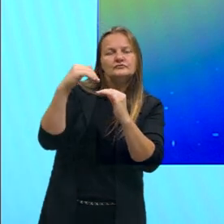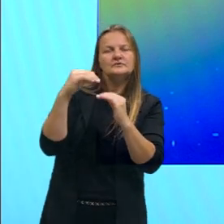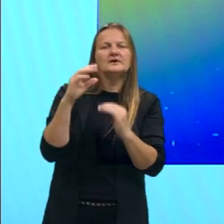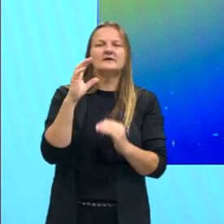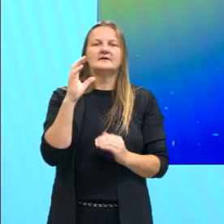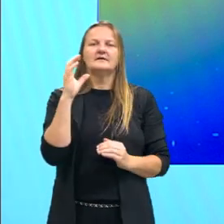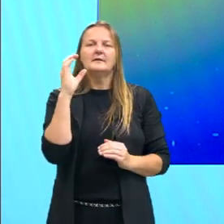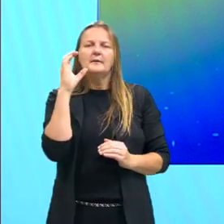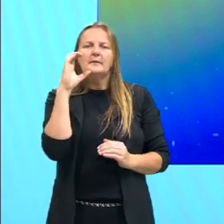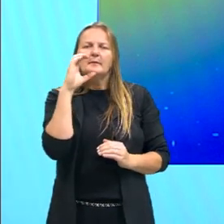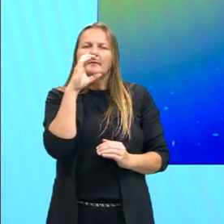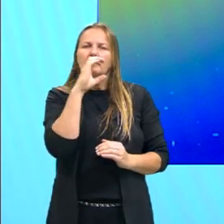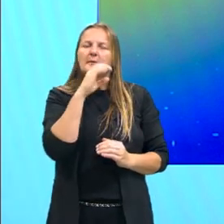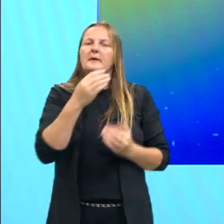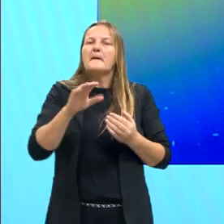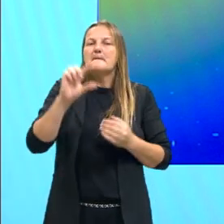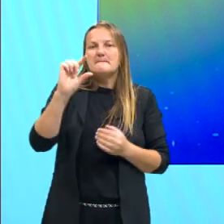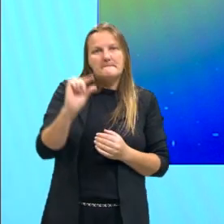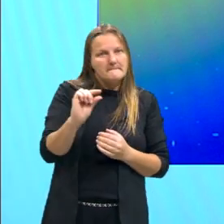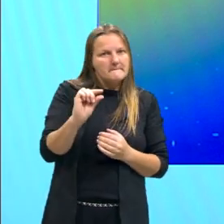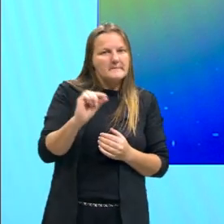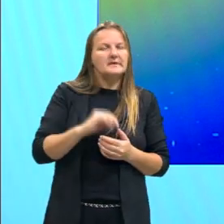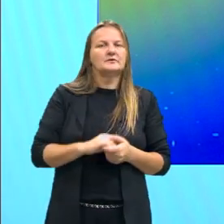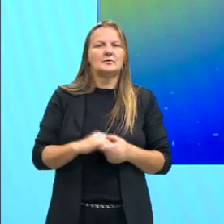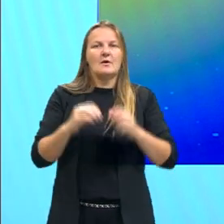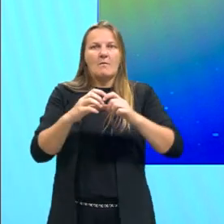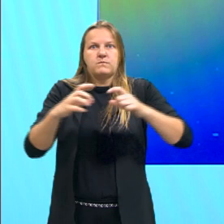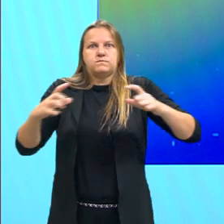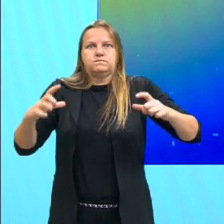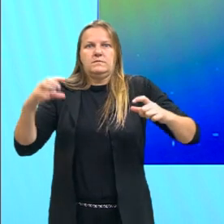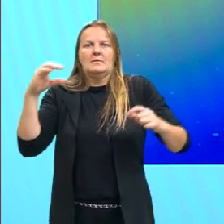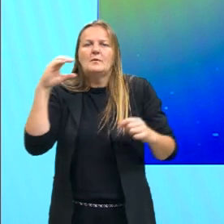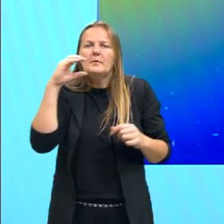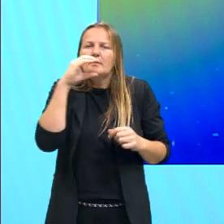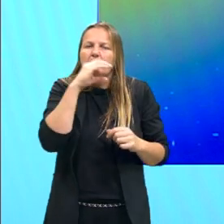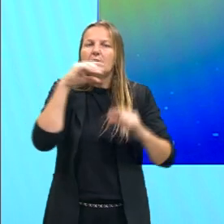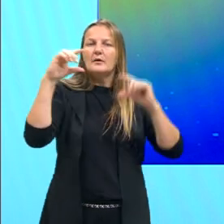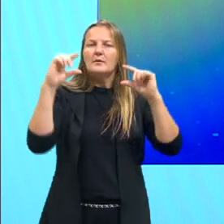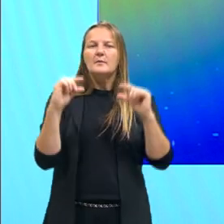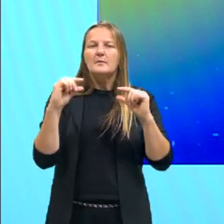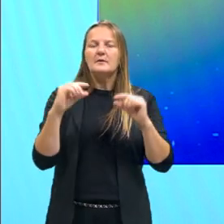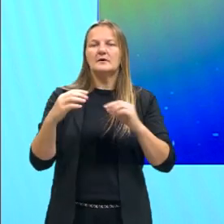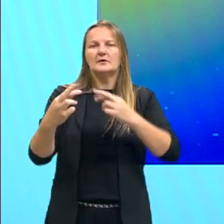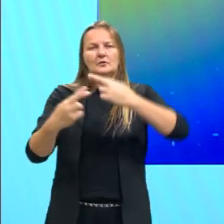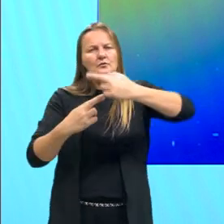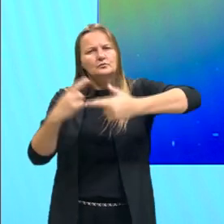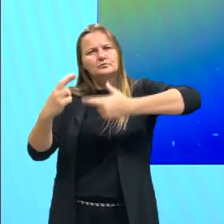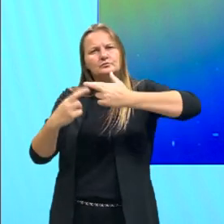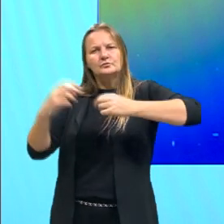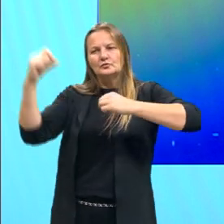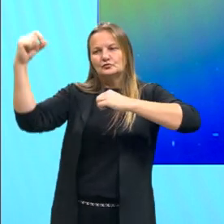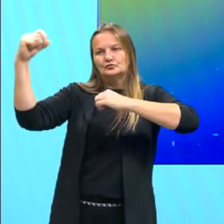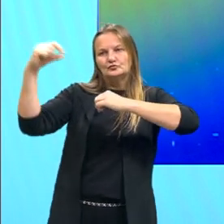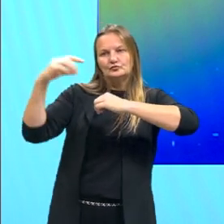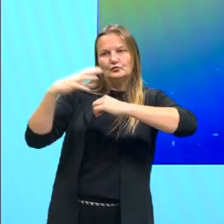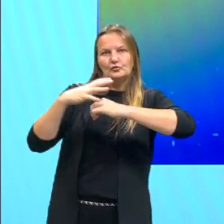certo ângulo, ele também já é refletido, então ele vai ter uma área maior pra esquentar, né, pra interagir ali, pra